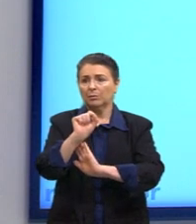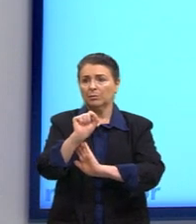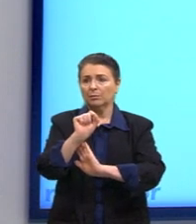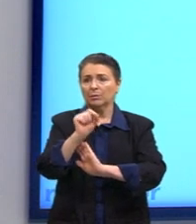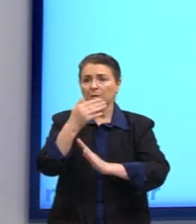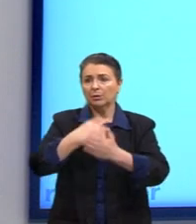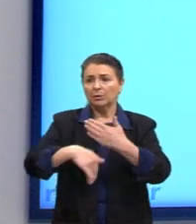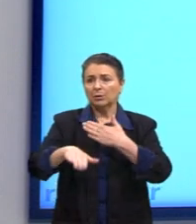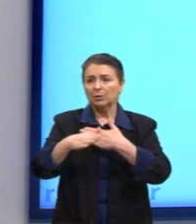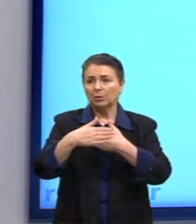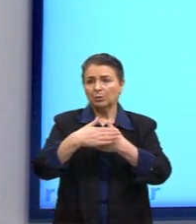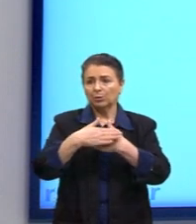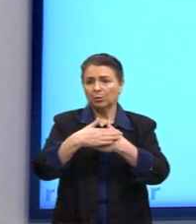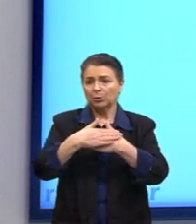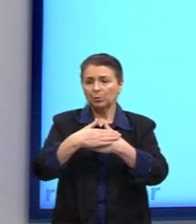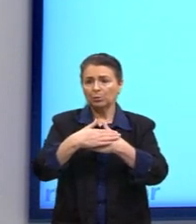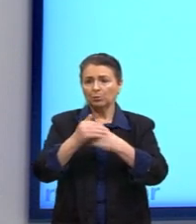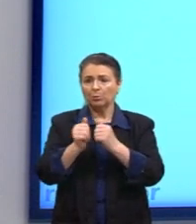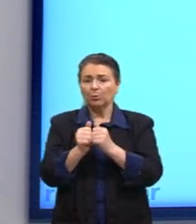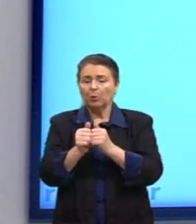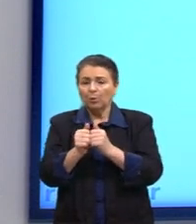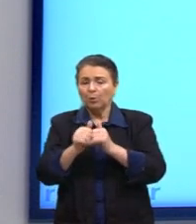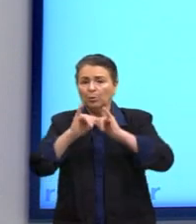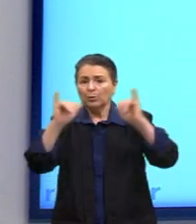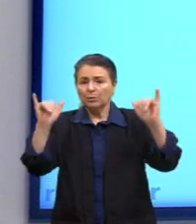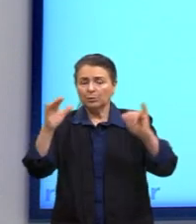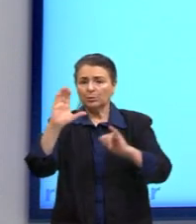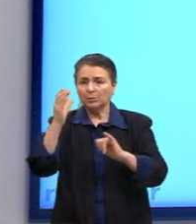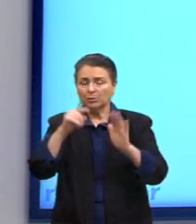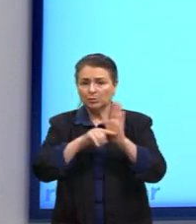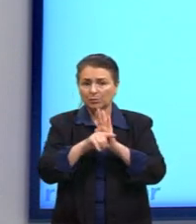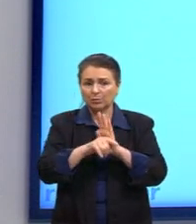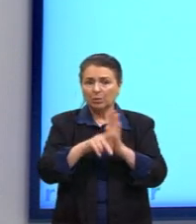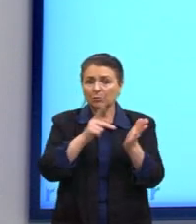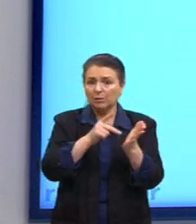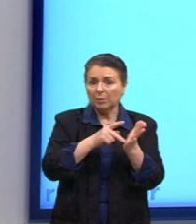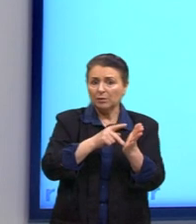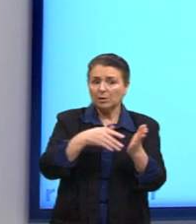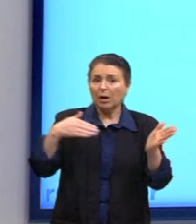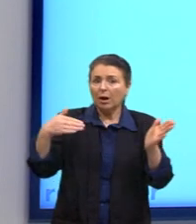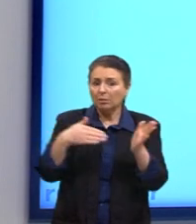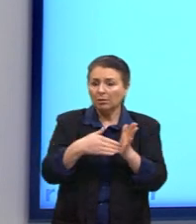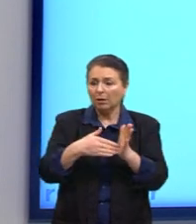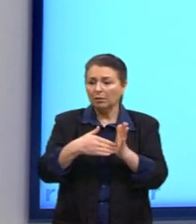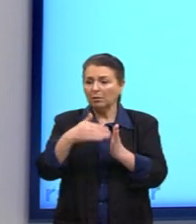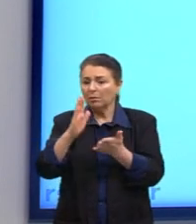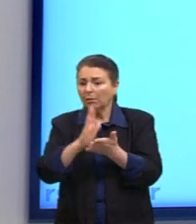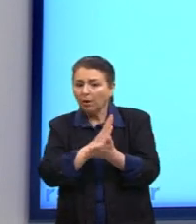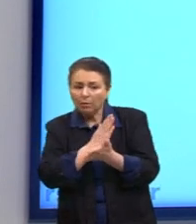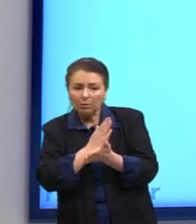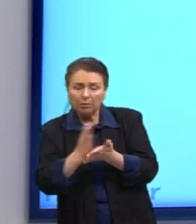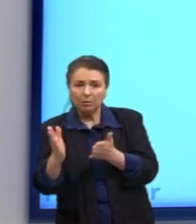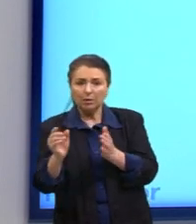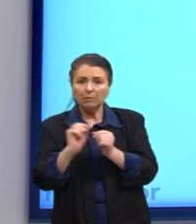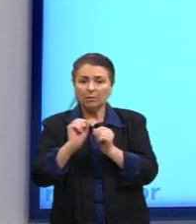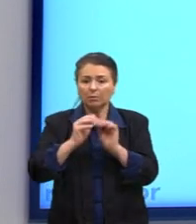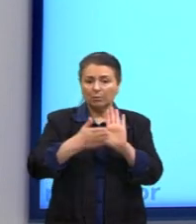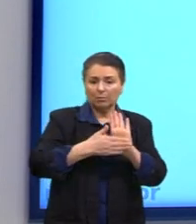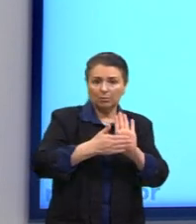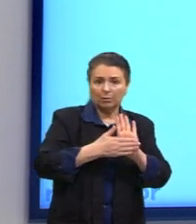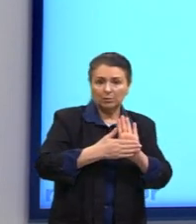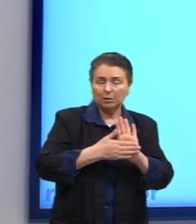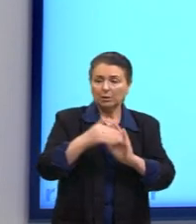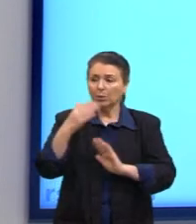todo enunciado científico, ele é verdadeiro até que alguém proponha o contrário. Então, ele seria um provisório,